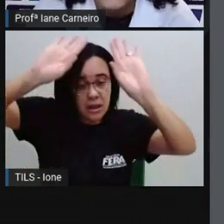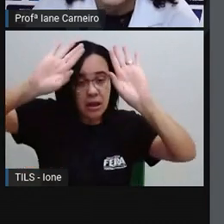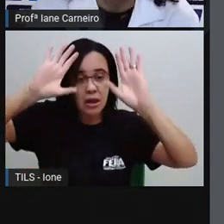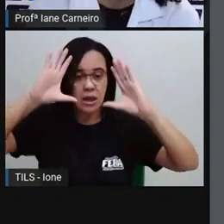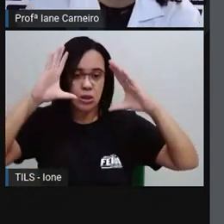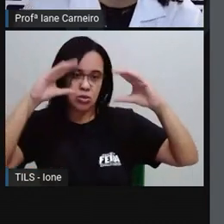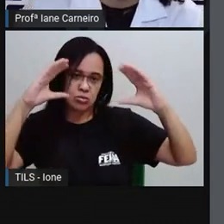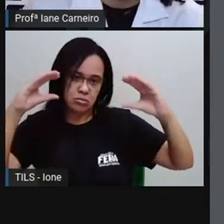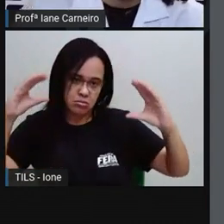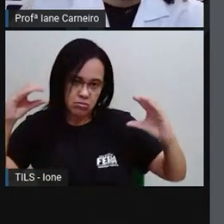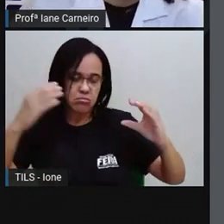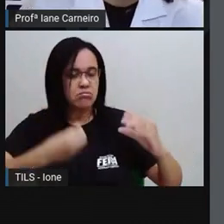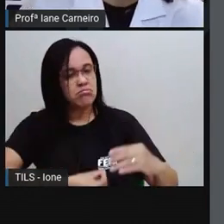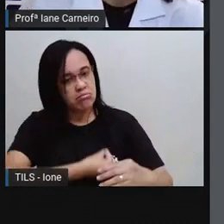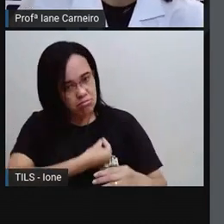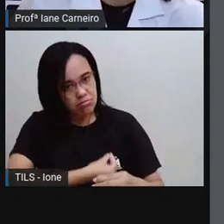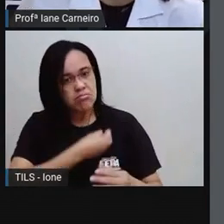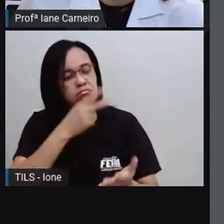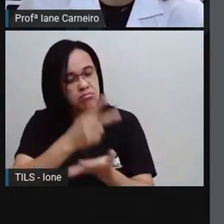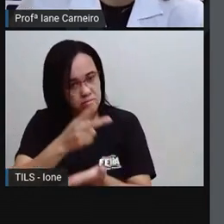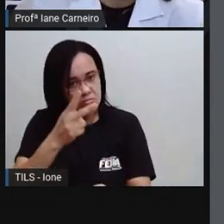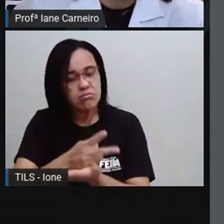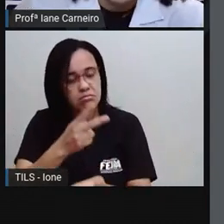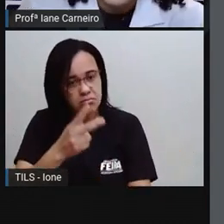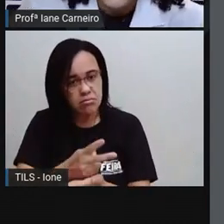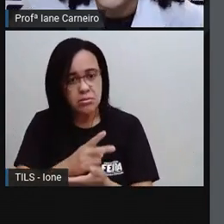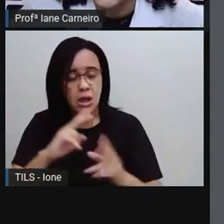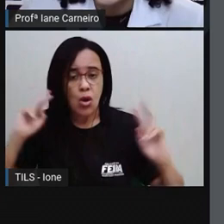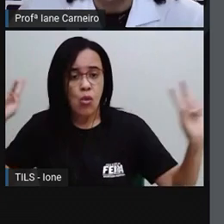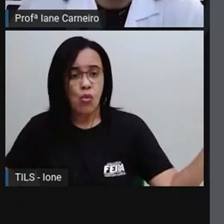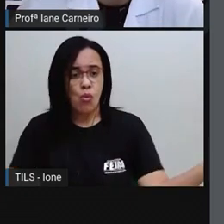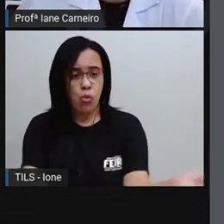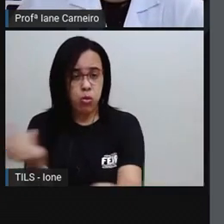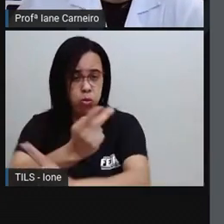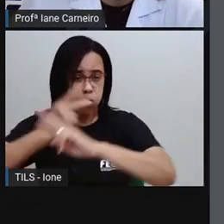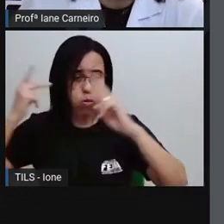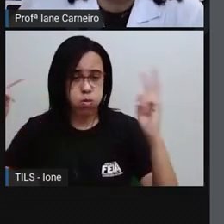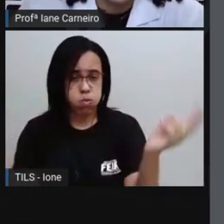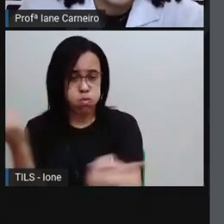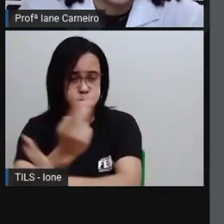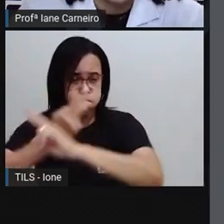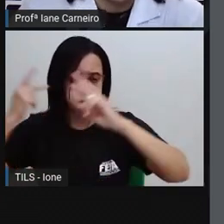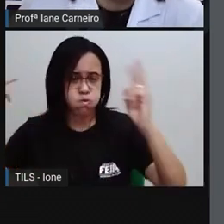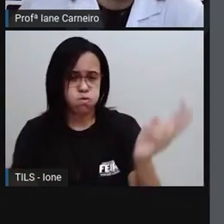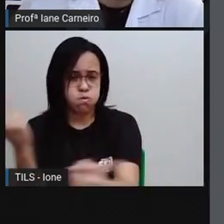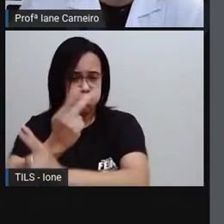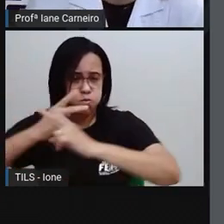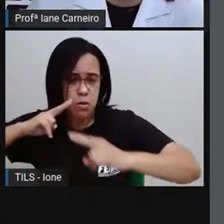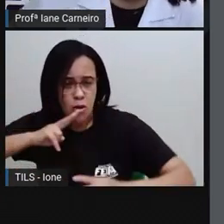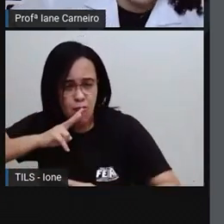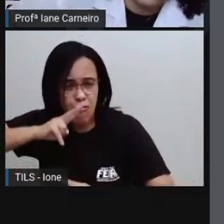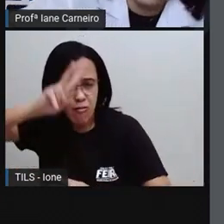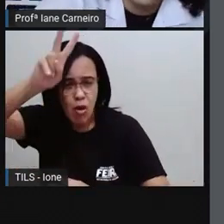Então, o vento soprou com mais força, sacudindo a nuvem.